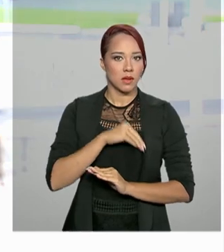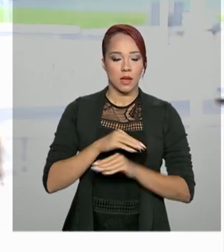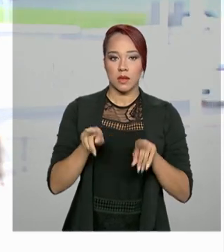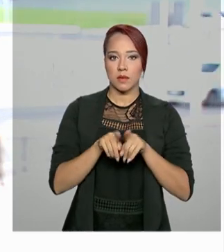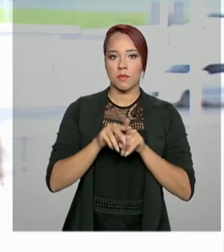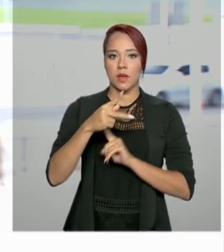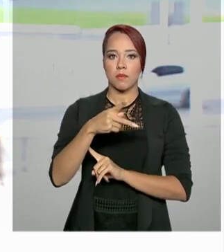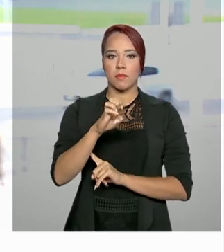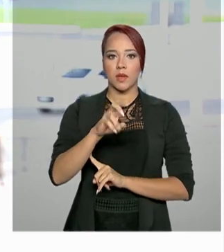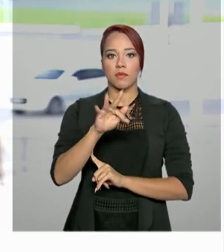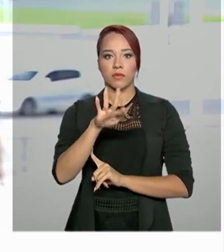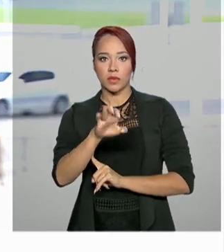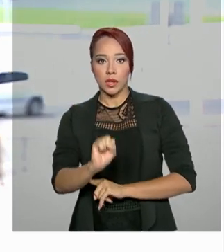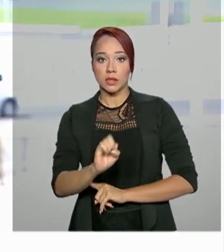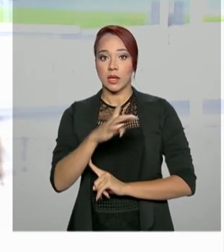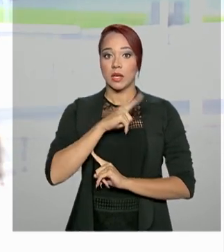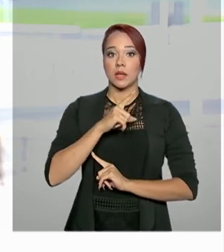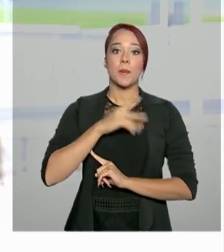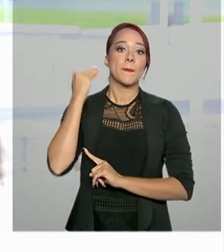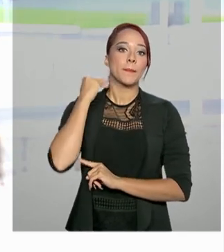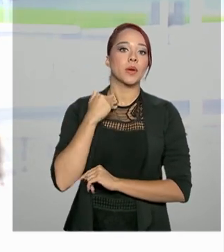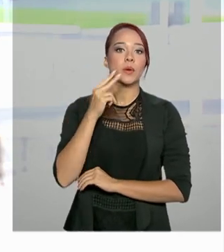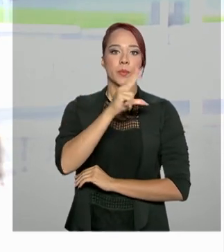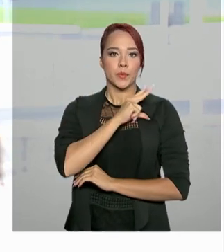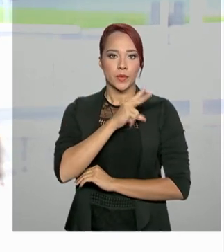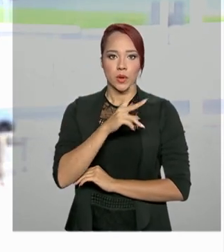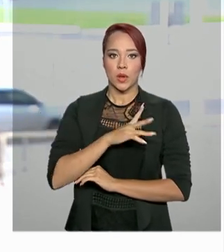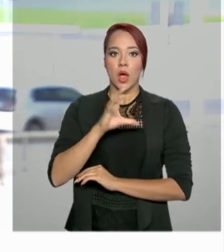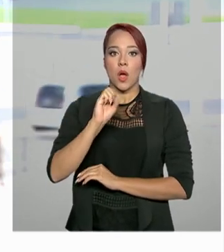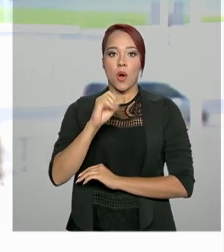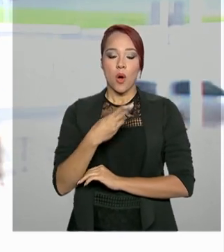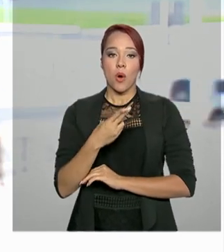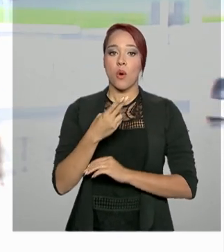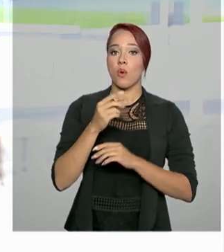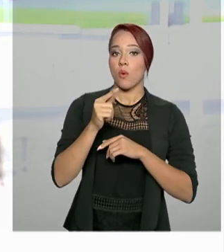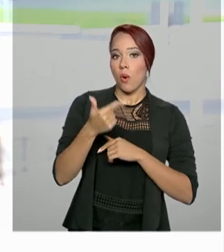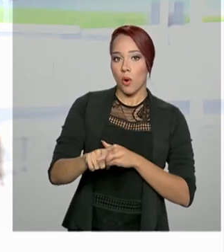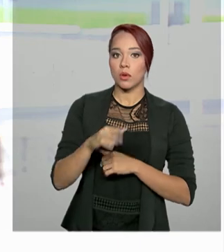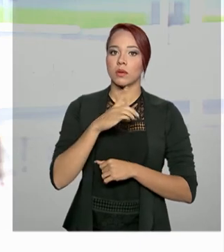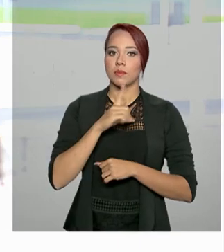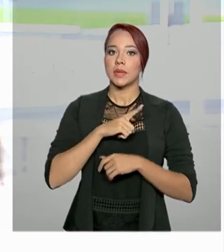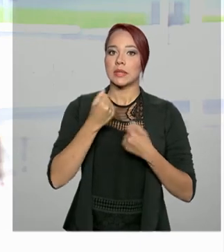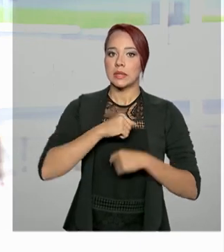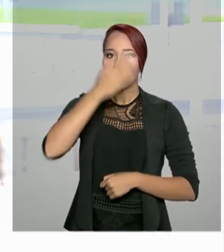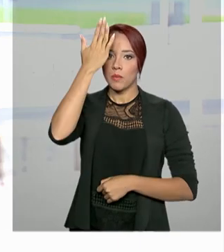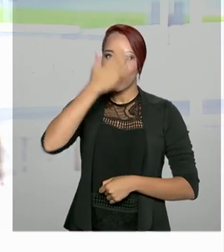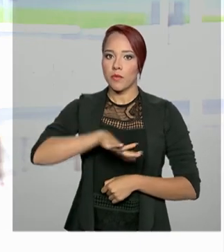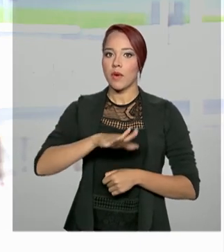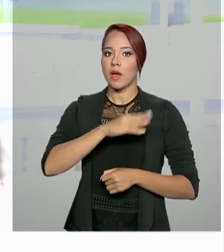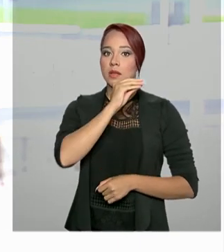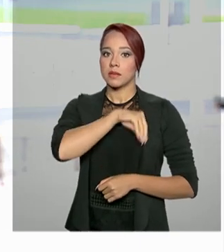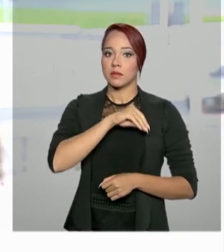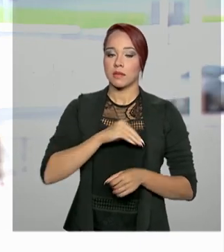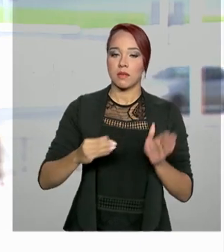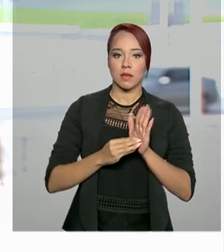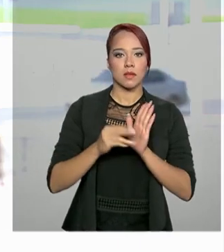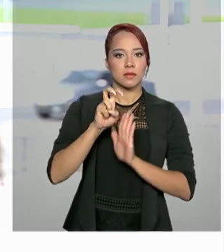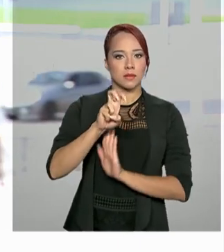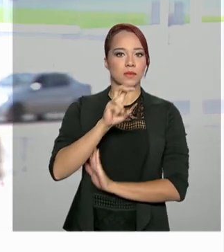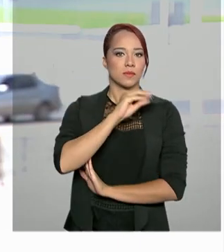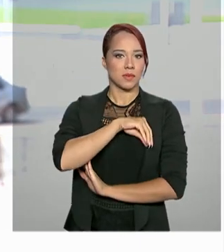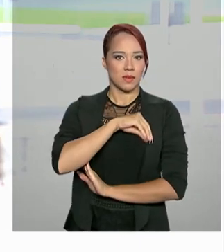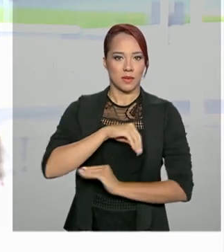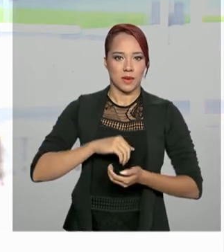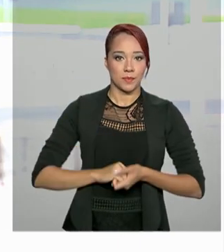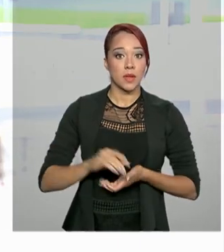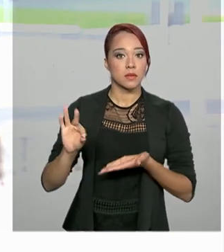PFIES que usa recursos de bancos privados ou fundos constitucionais e exige comprovação de renda de até 5 salários mínimos.